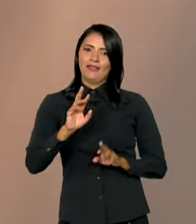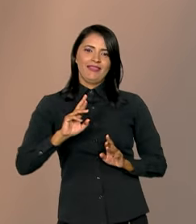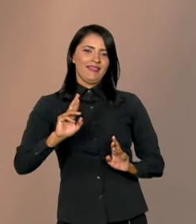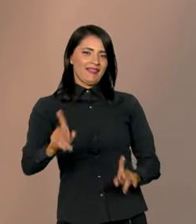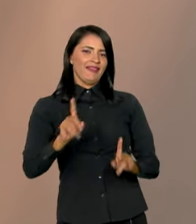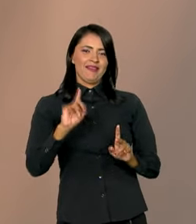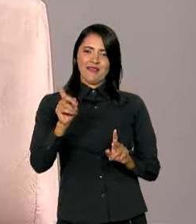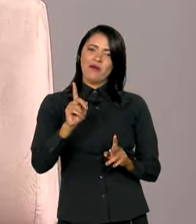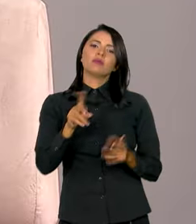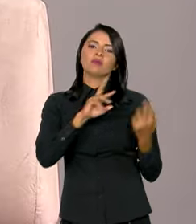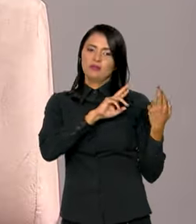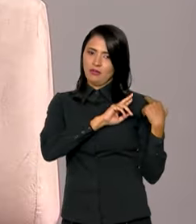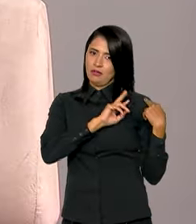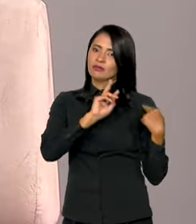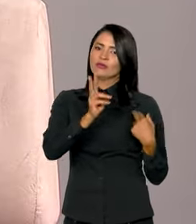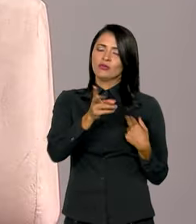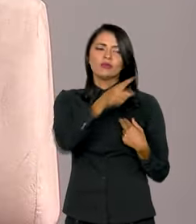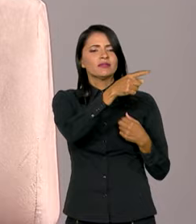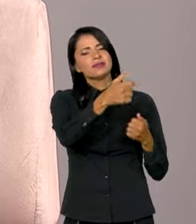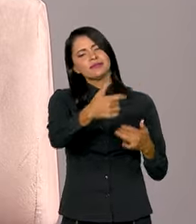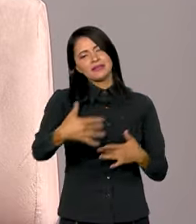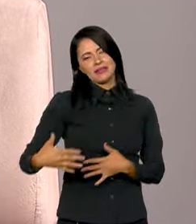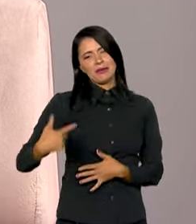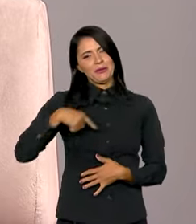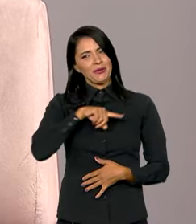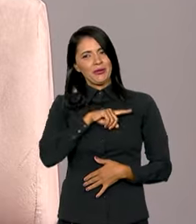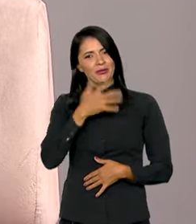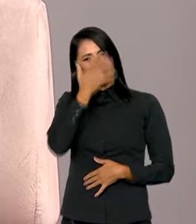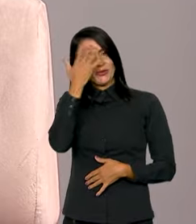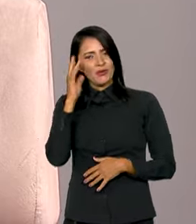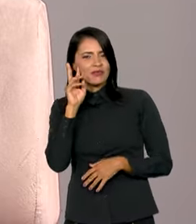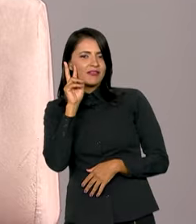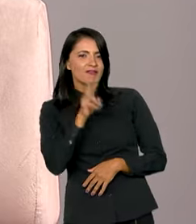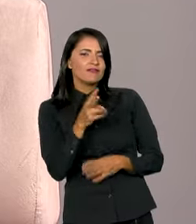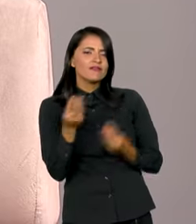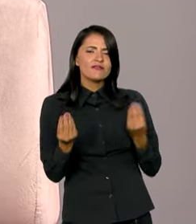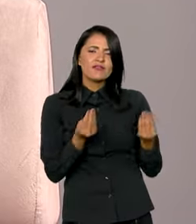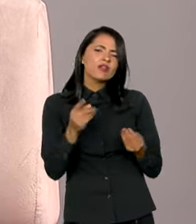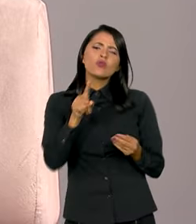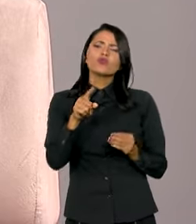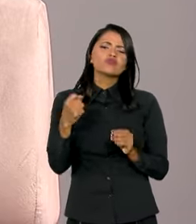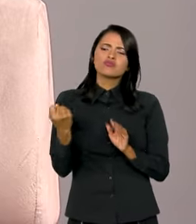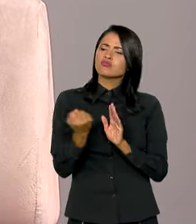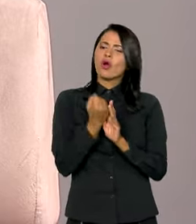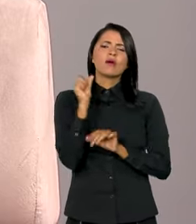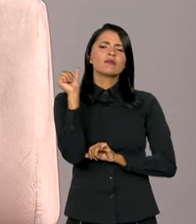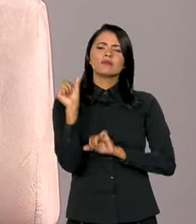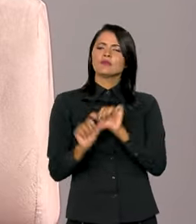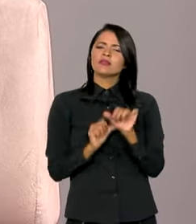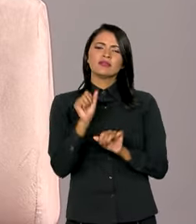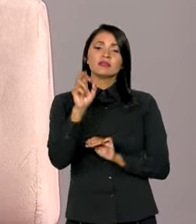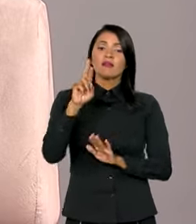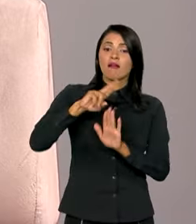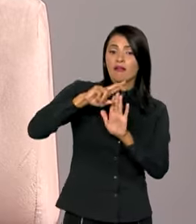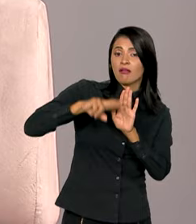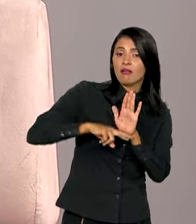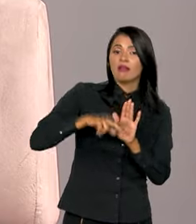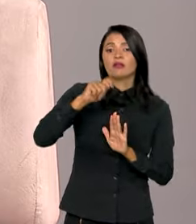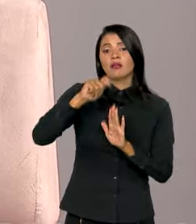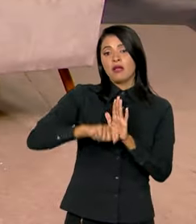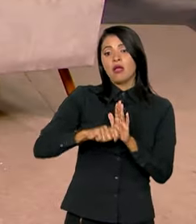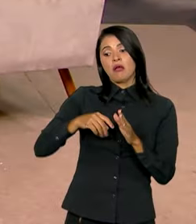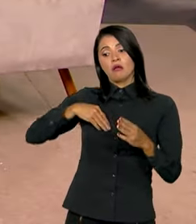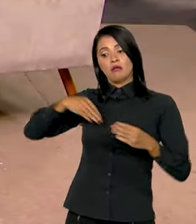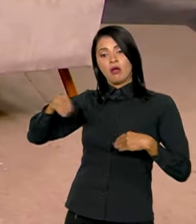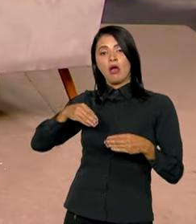abrir mão da responsabilidade, né? Gostaria que a senhora explicasse para o nosso telespectador qual é o impacto dessa regra fiscal que flexibilizou